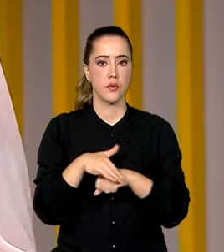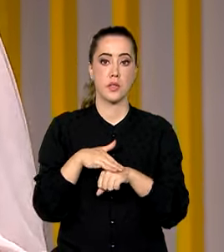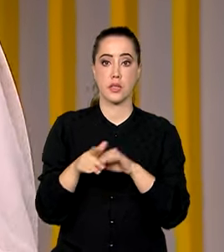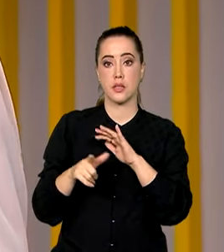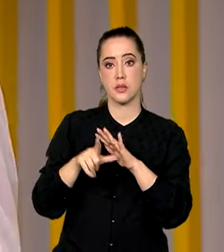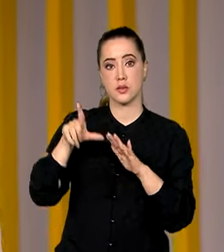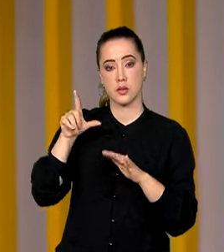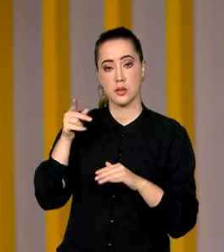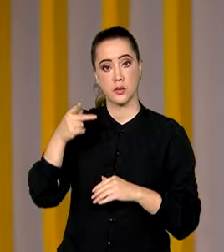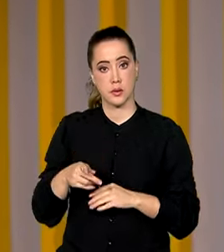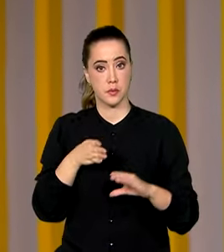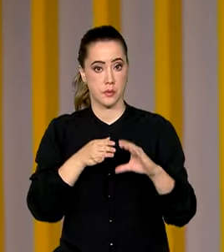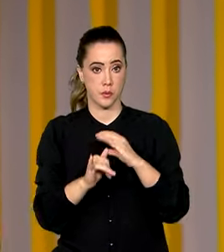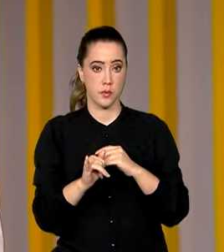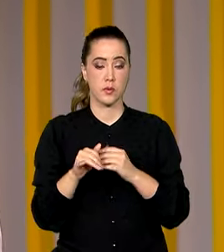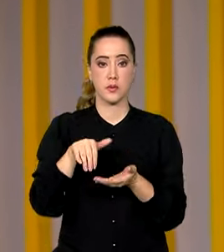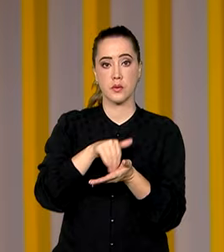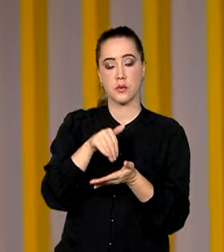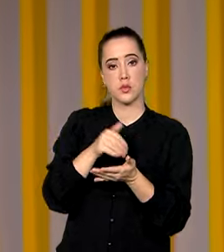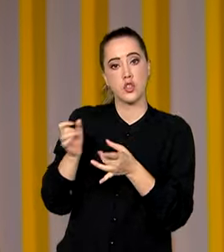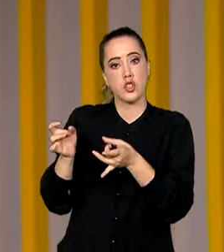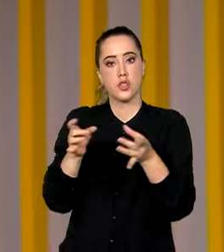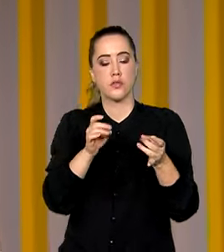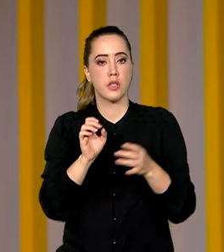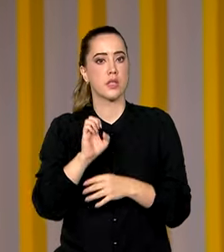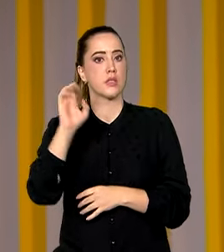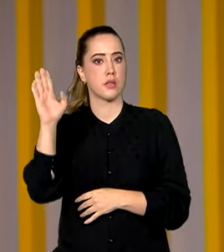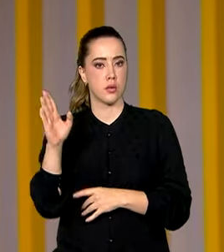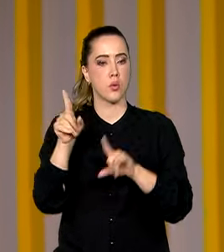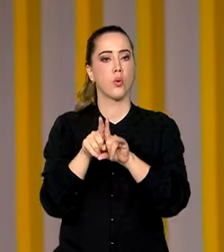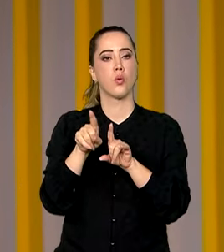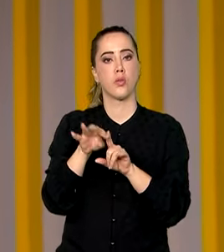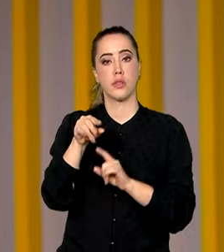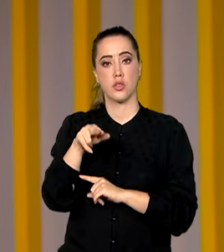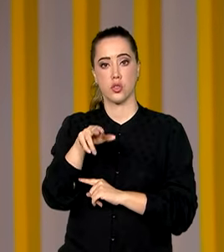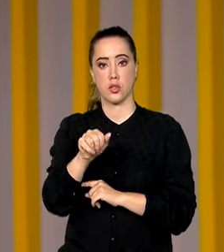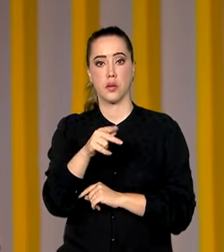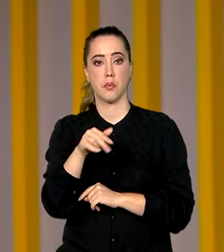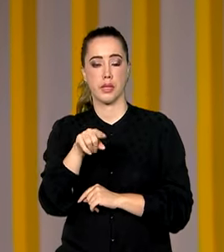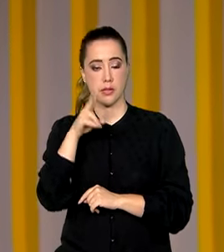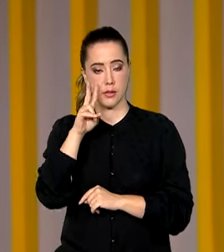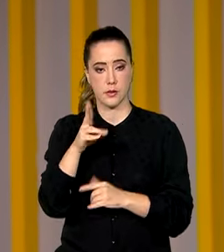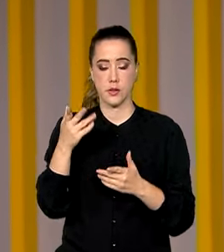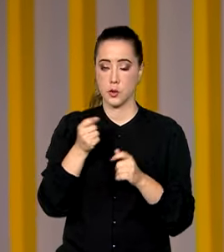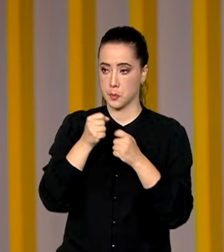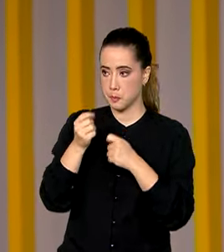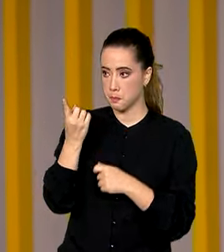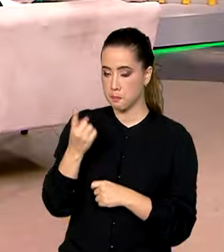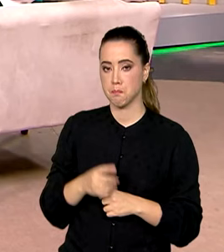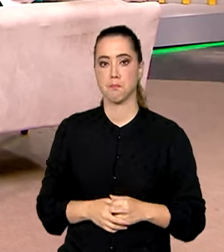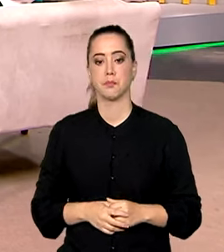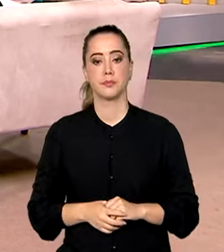eu conversei mais cedo aqui na EBC com a secretária de Comércio Exterior, Tatiana Prazeres. Confira aí na entrevista.